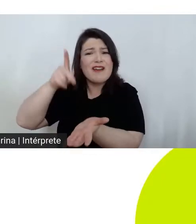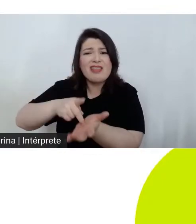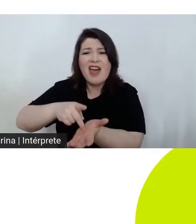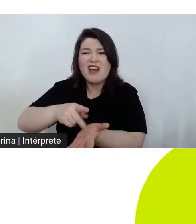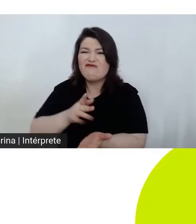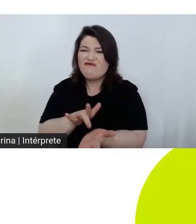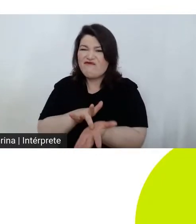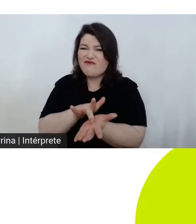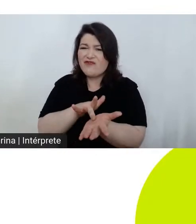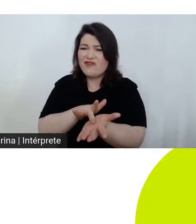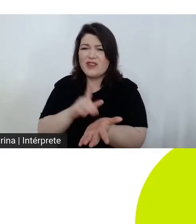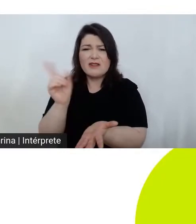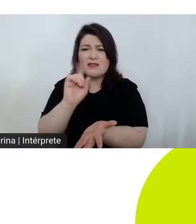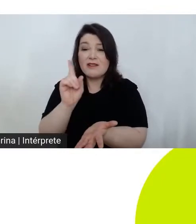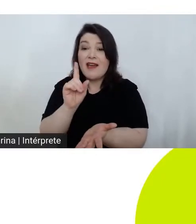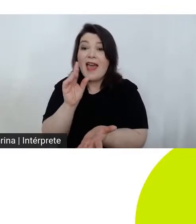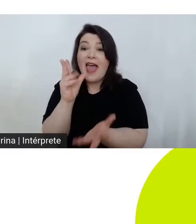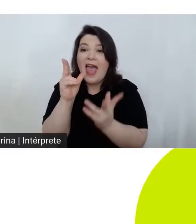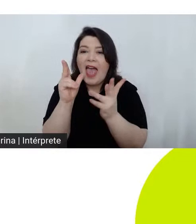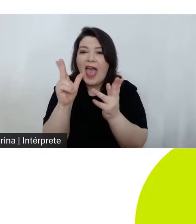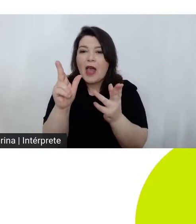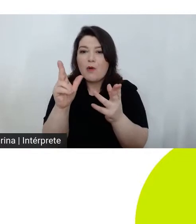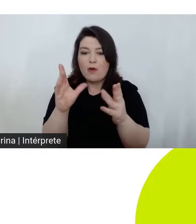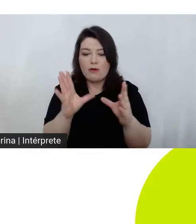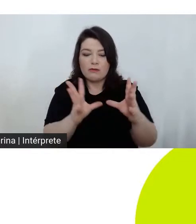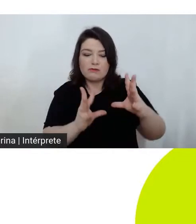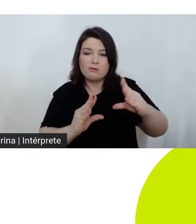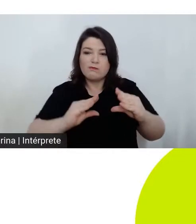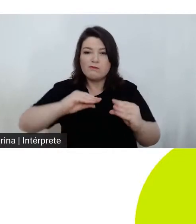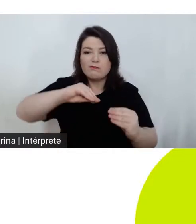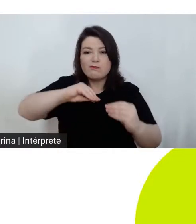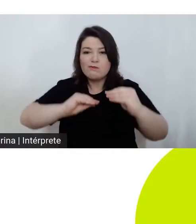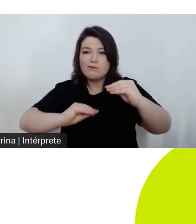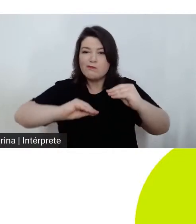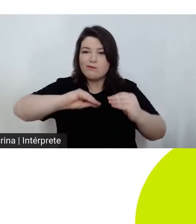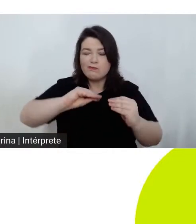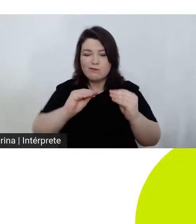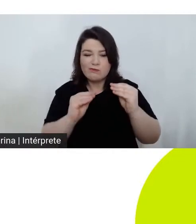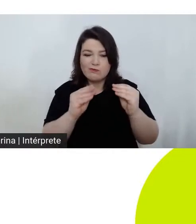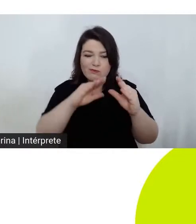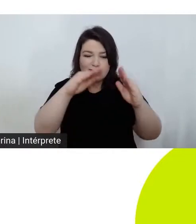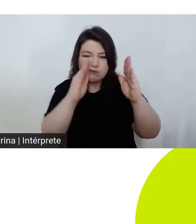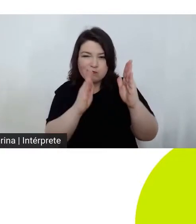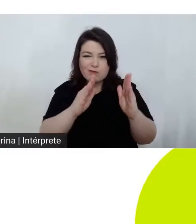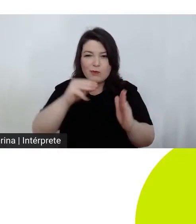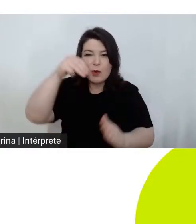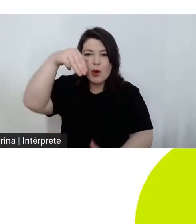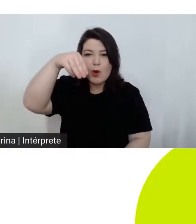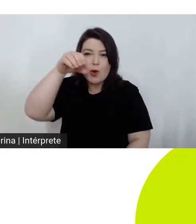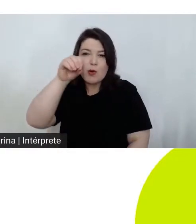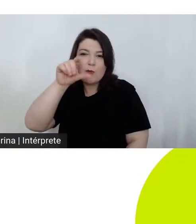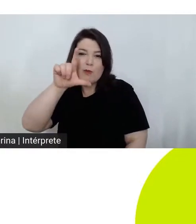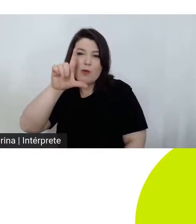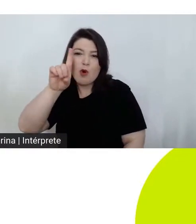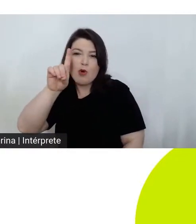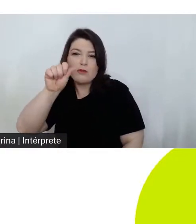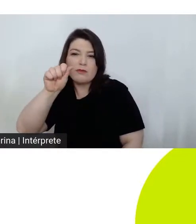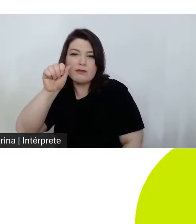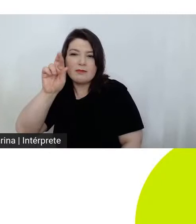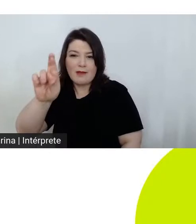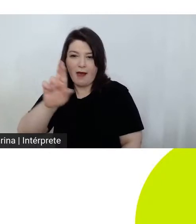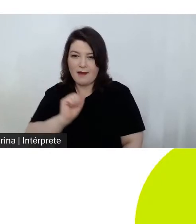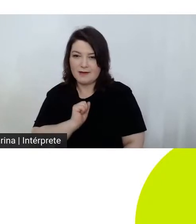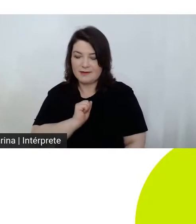sim moldar, dar forma. Fingire era especificamente na sua origem